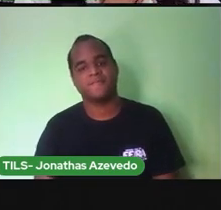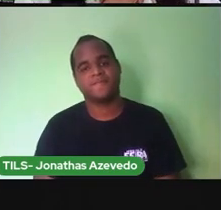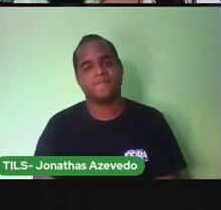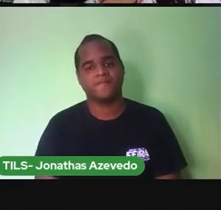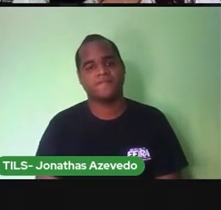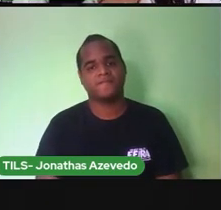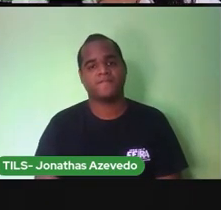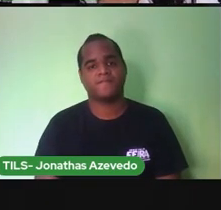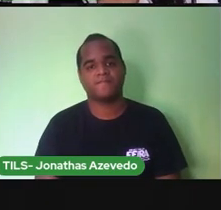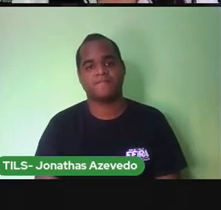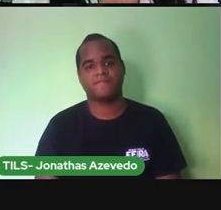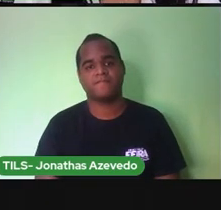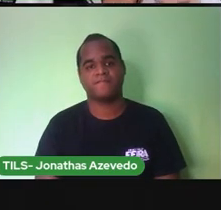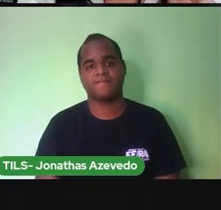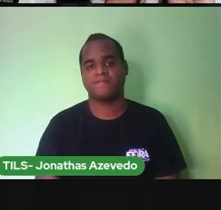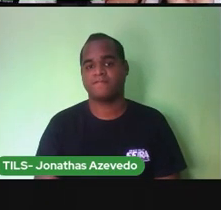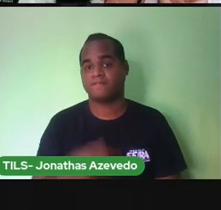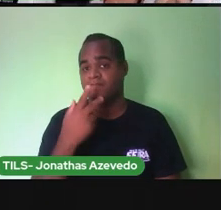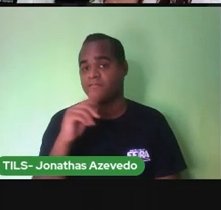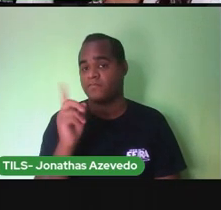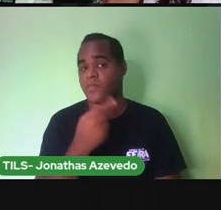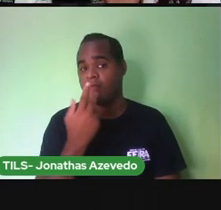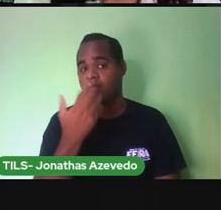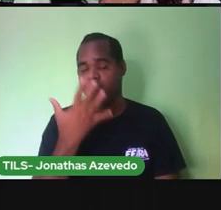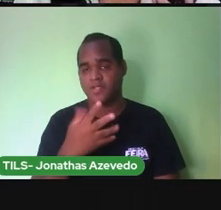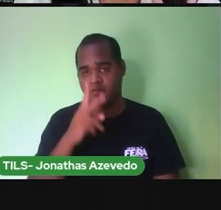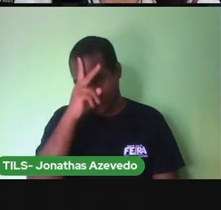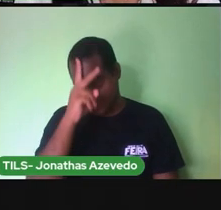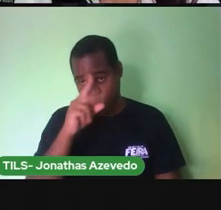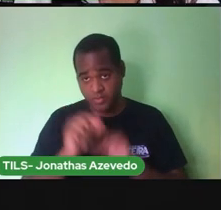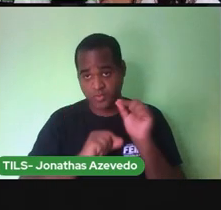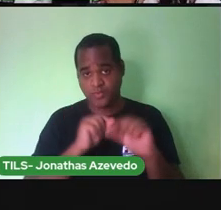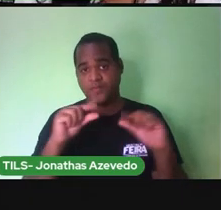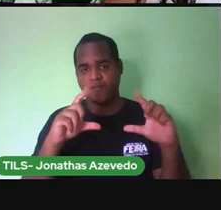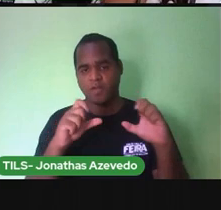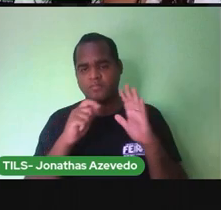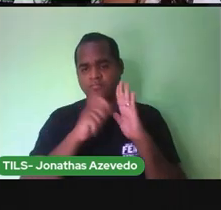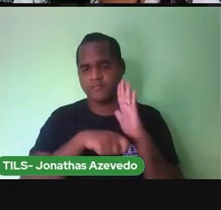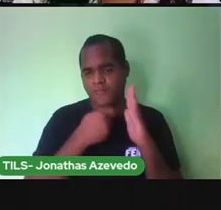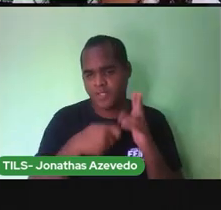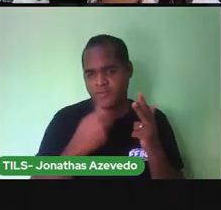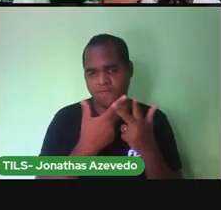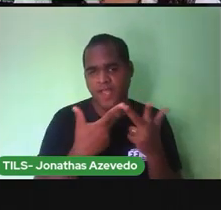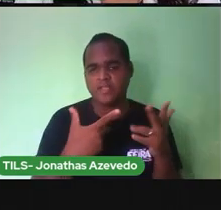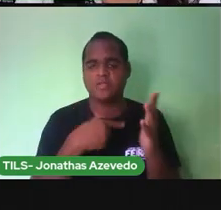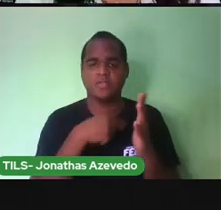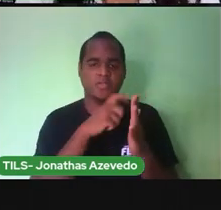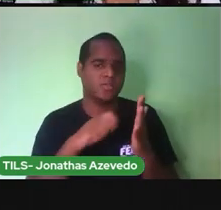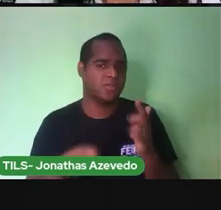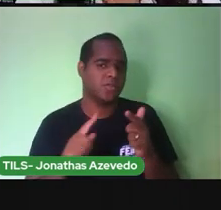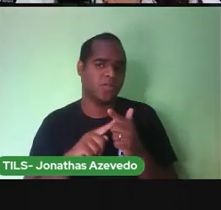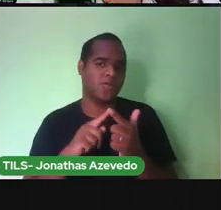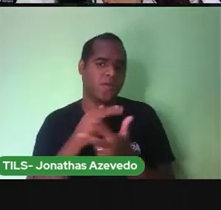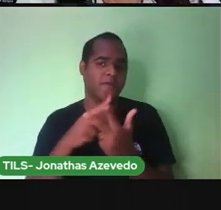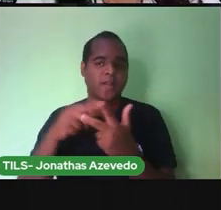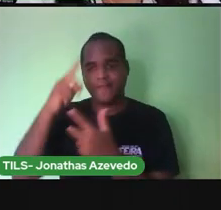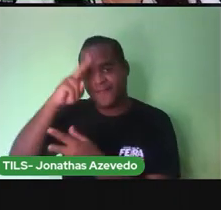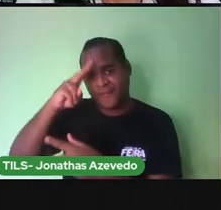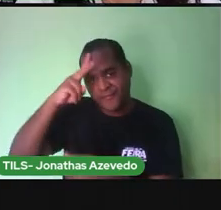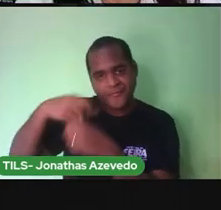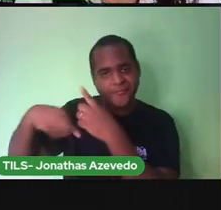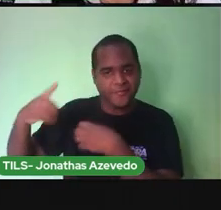Nossa história é registrada através de fotos, vídeos, material escrito, objetos de